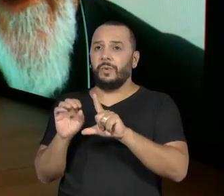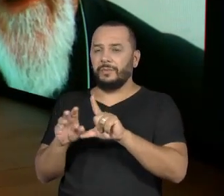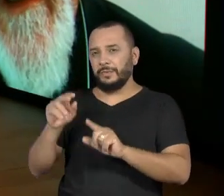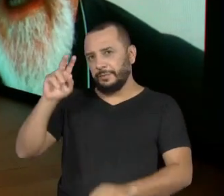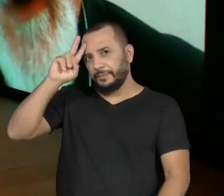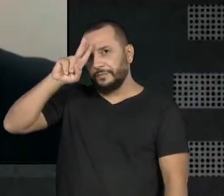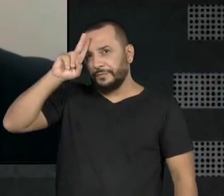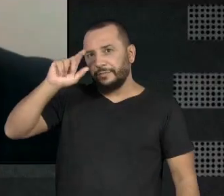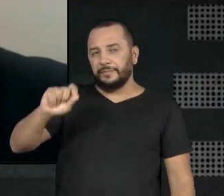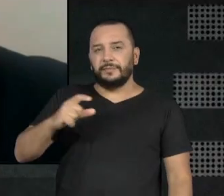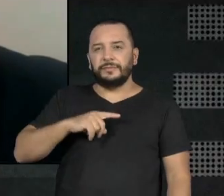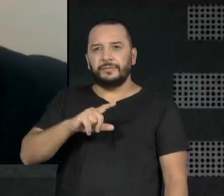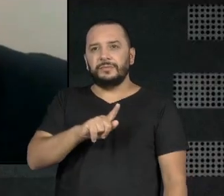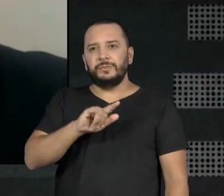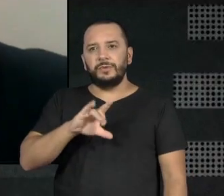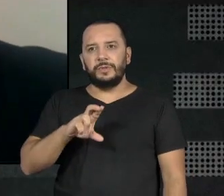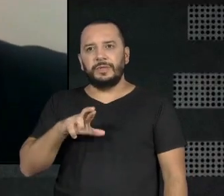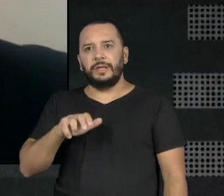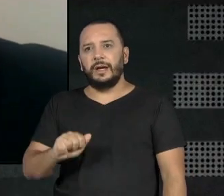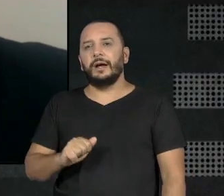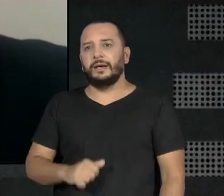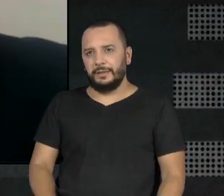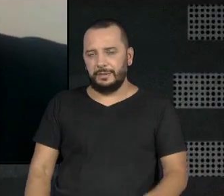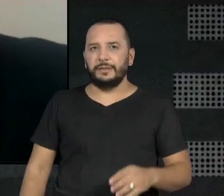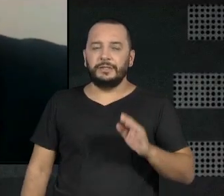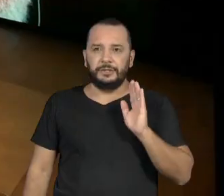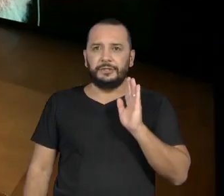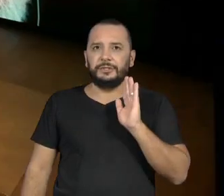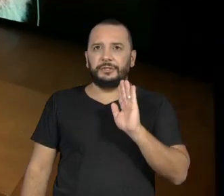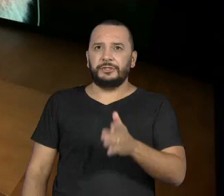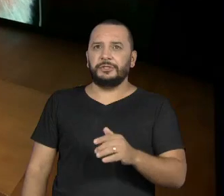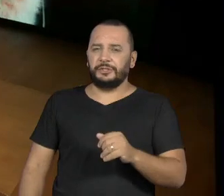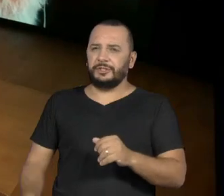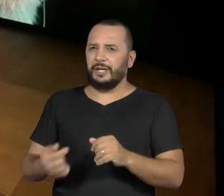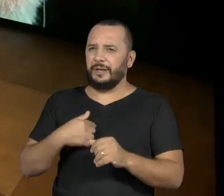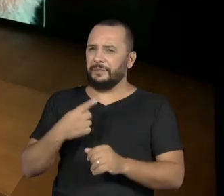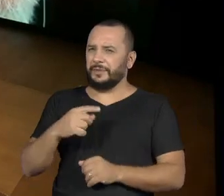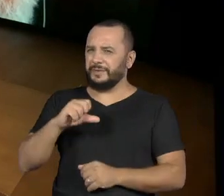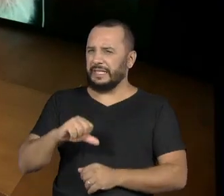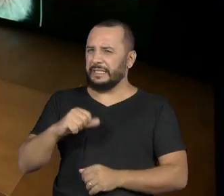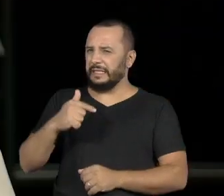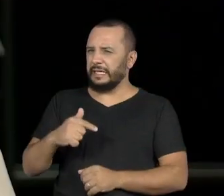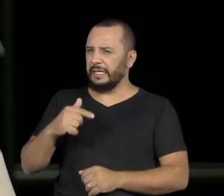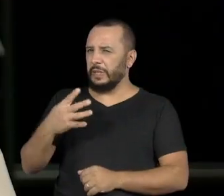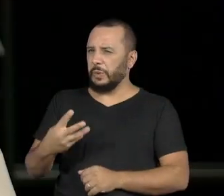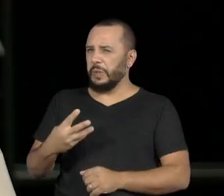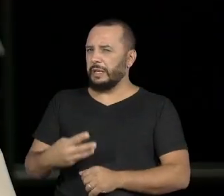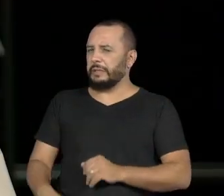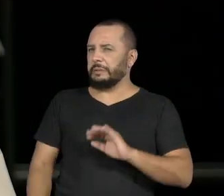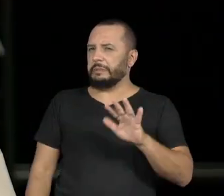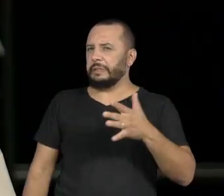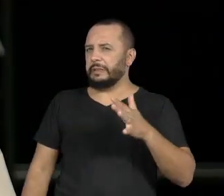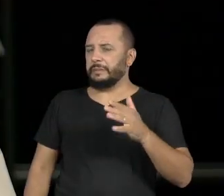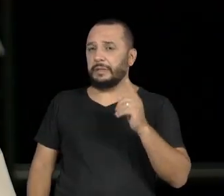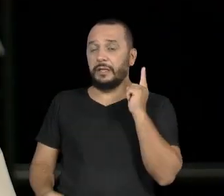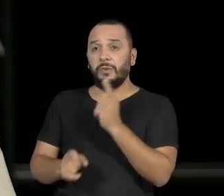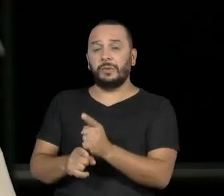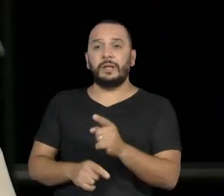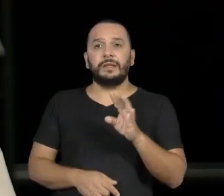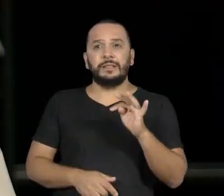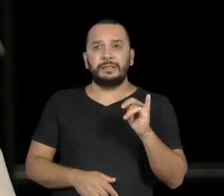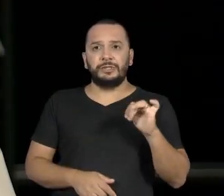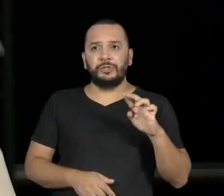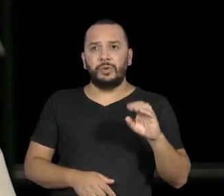lembro que a Glória Menezes fazia escalada, em 74, 75. Ela foi lá, encontrou a Contagem Cismeira,